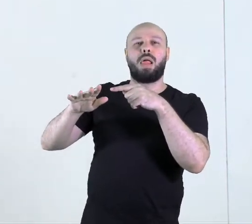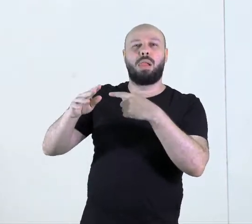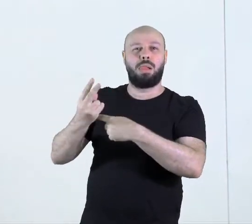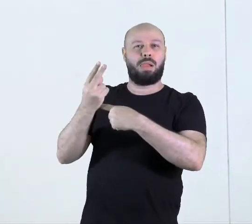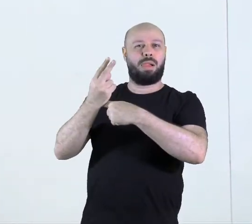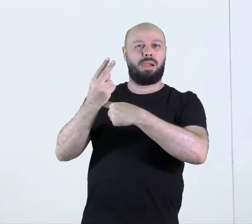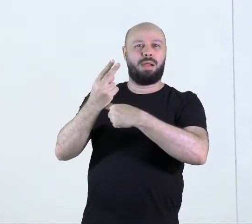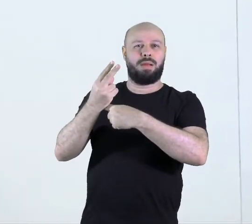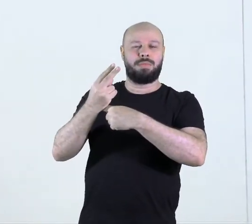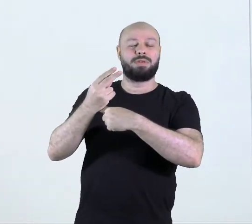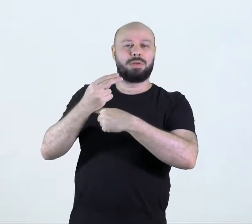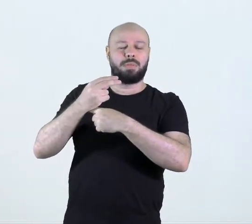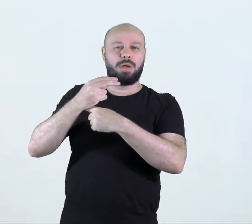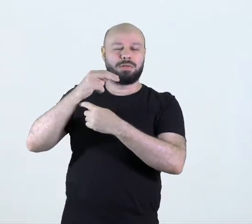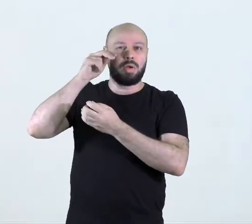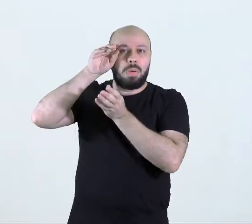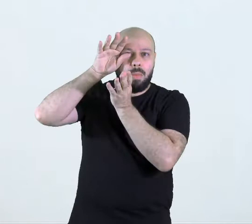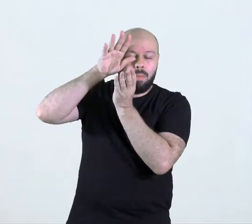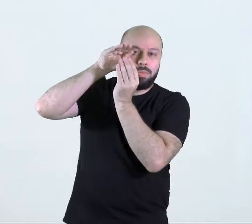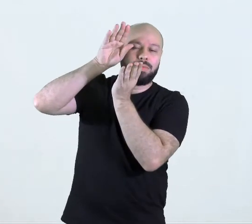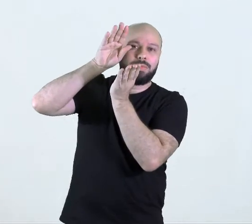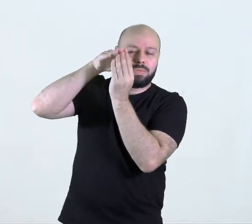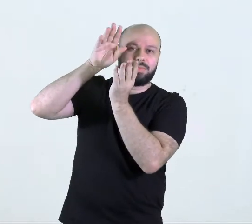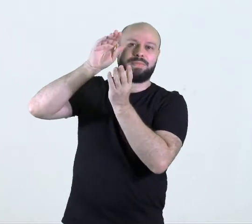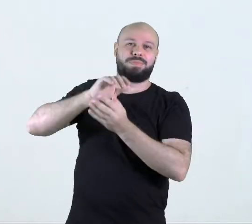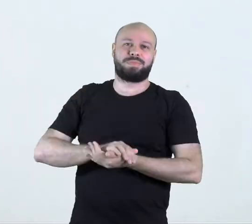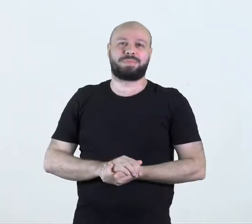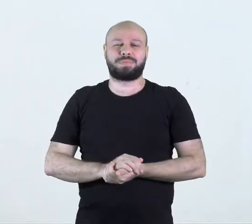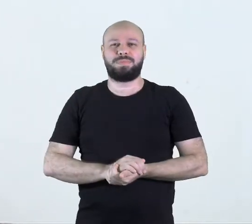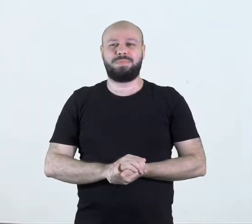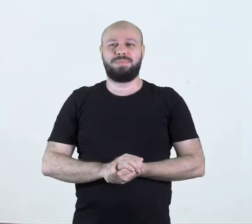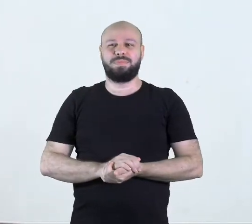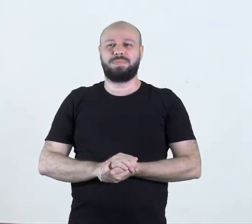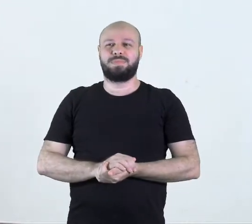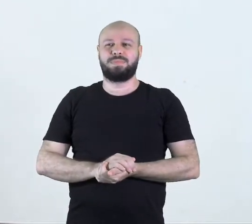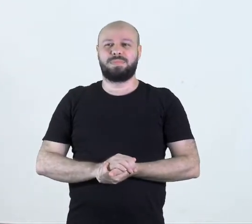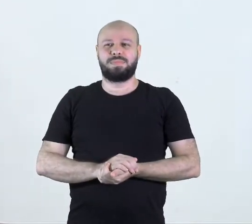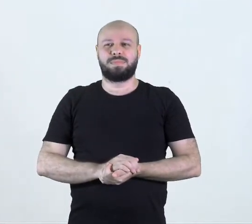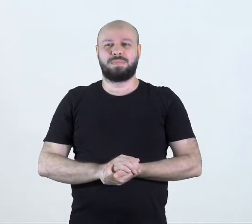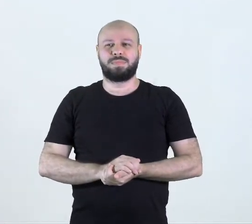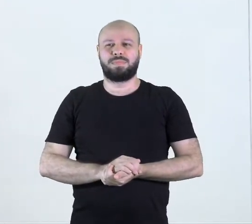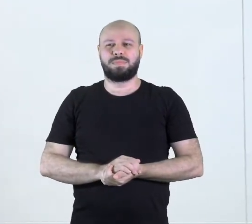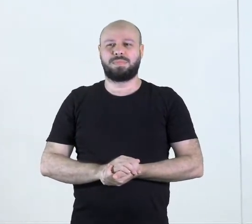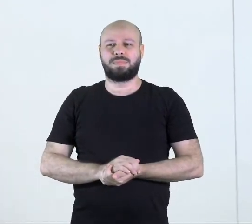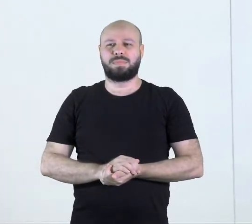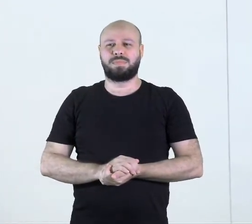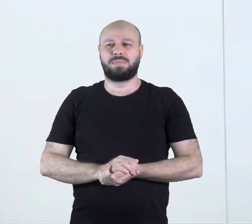piscamos, tá? Temos aqui essa parte